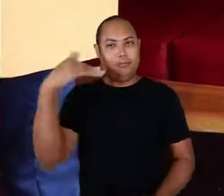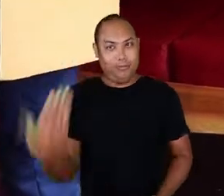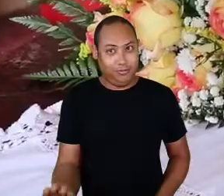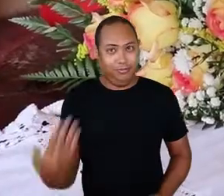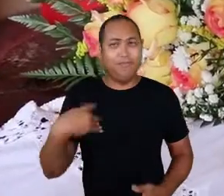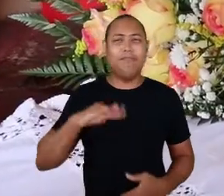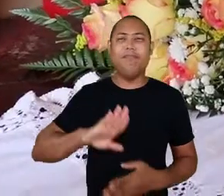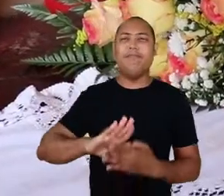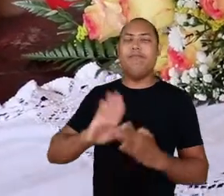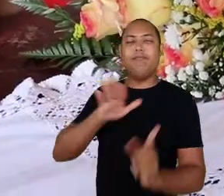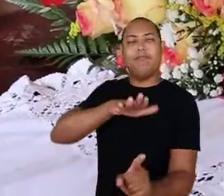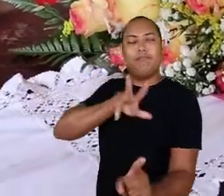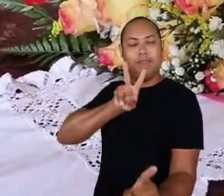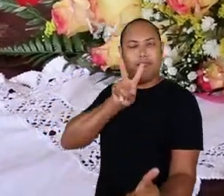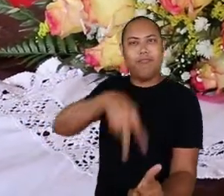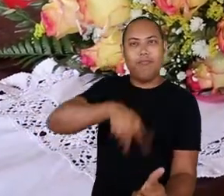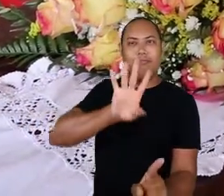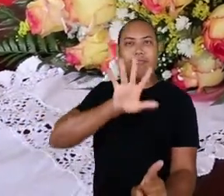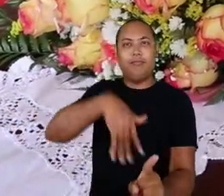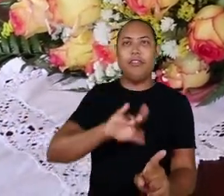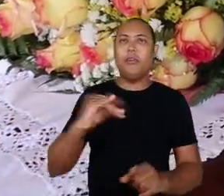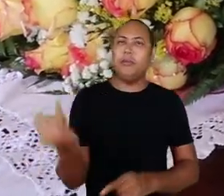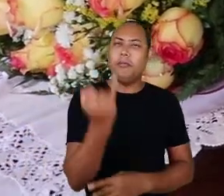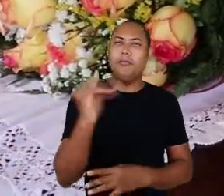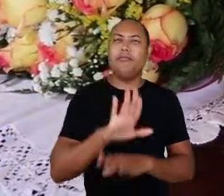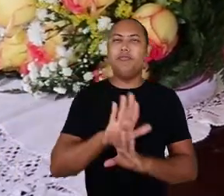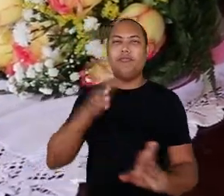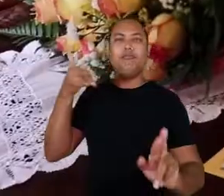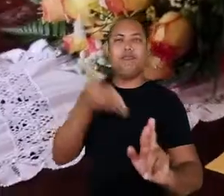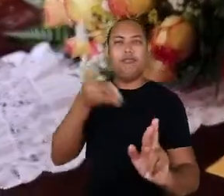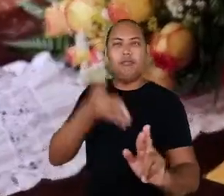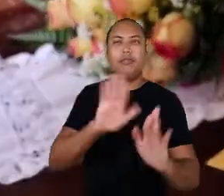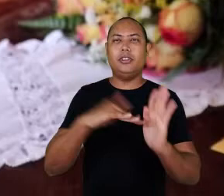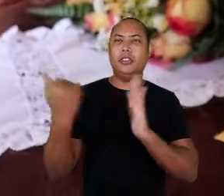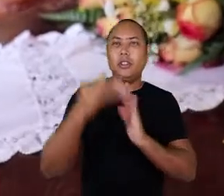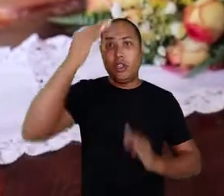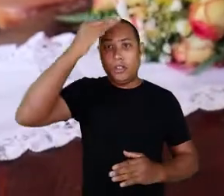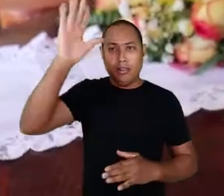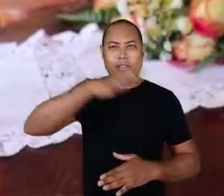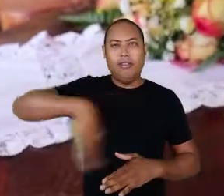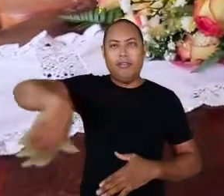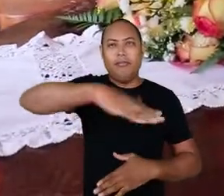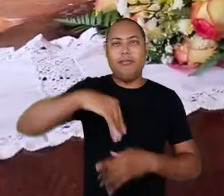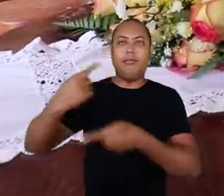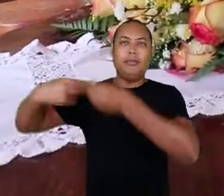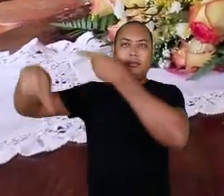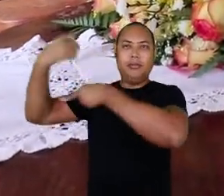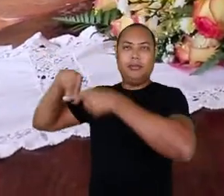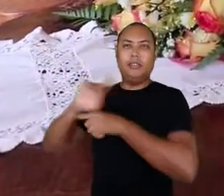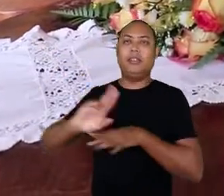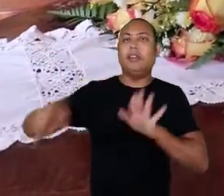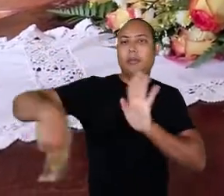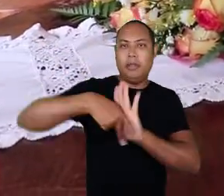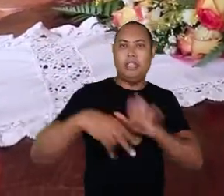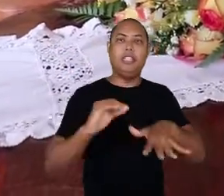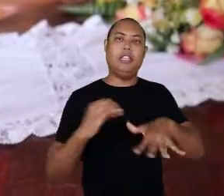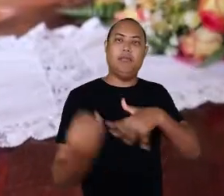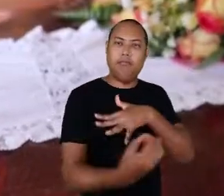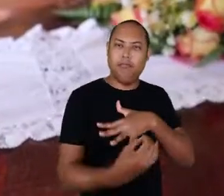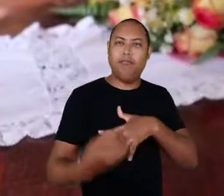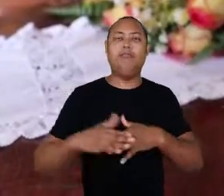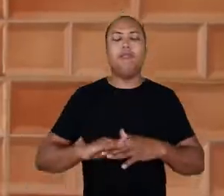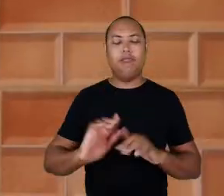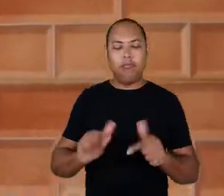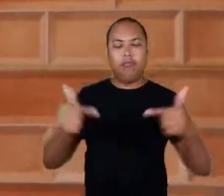Honraria que celebra E reverencia Sua importância Como uma referência Para a cultura E ancestralidade Do Recôncavo